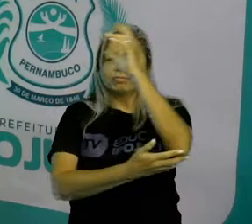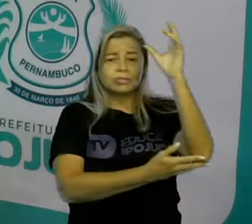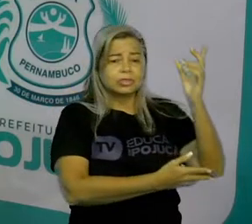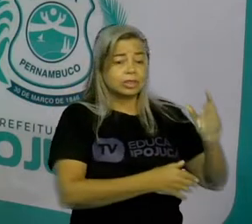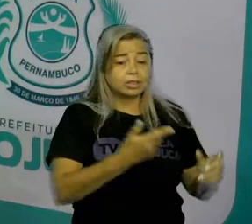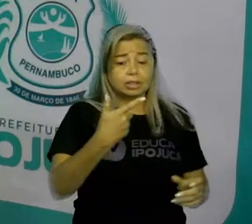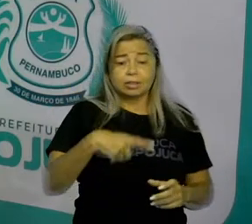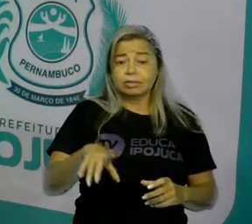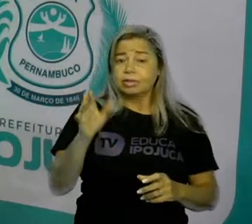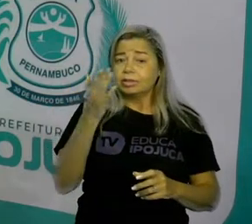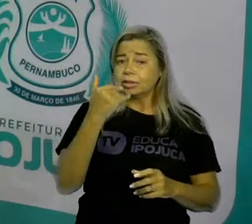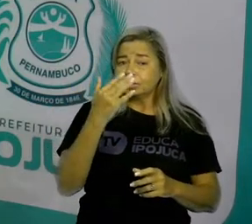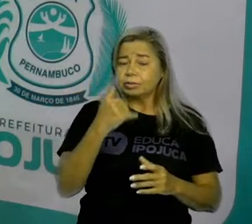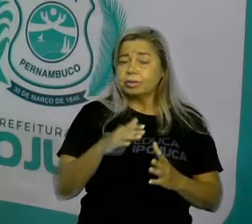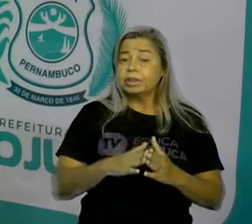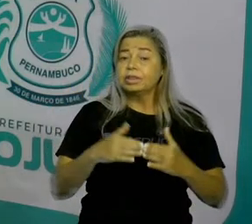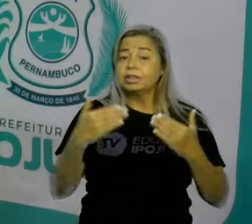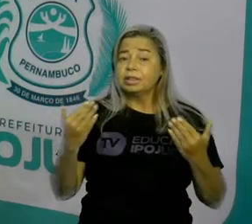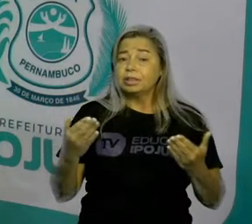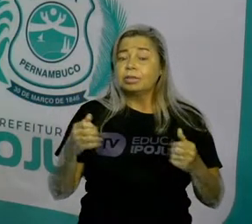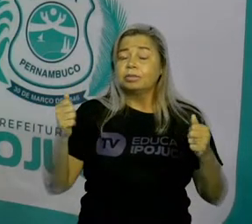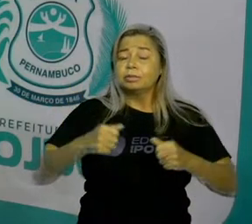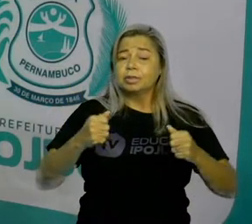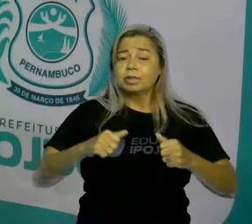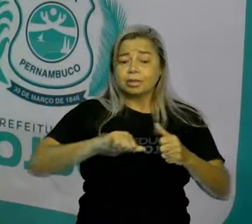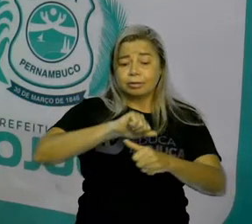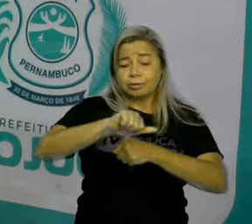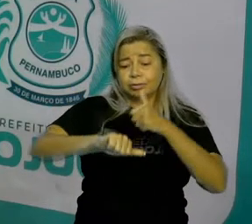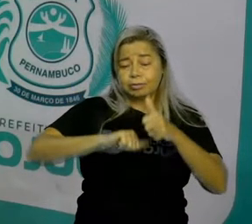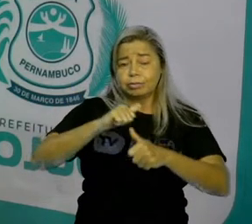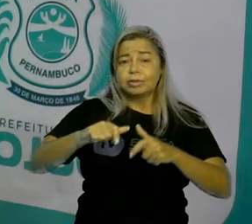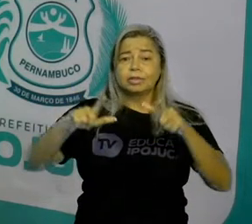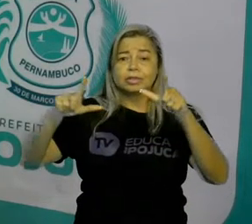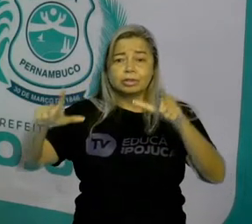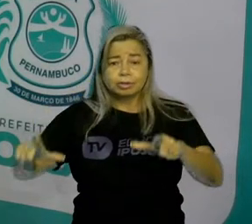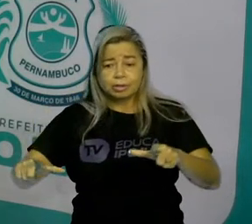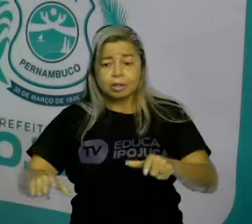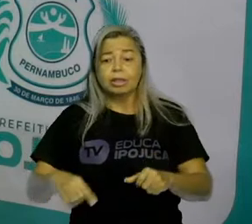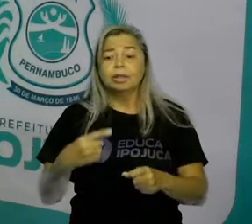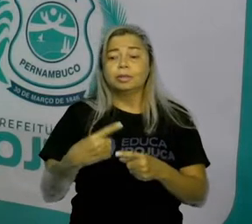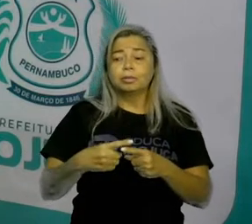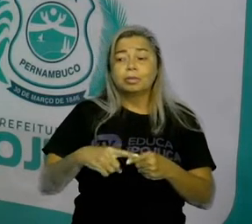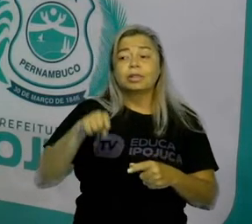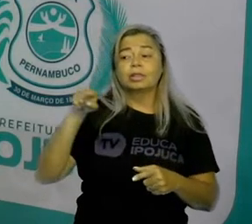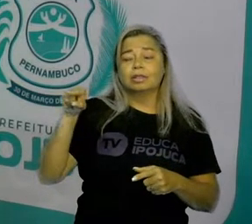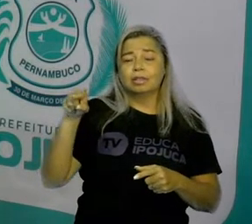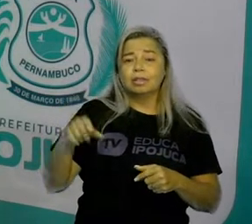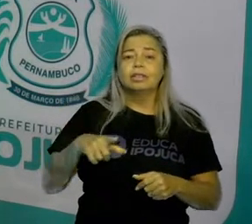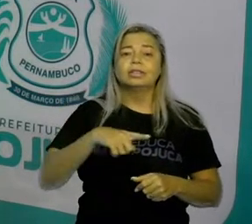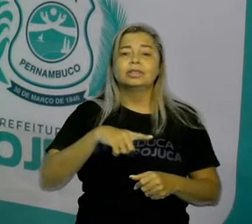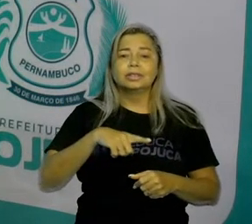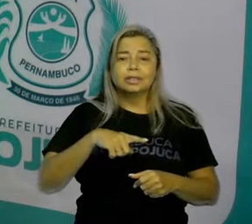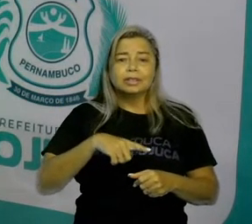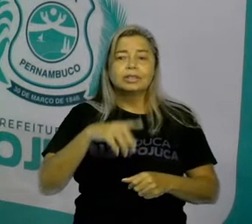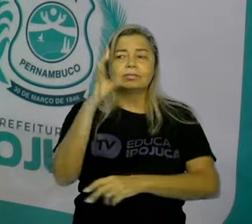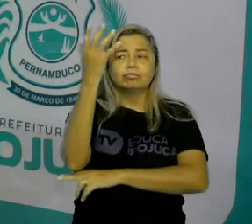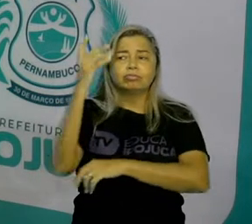eles saíam dali para ir para outros lugares onde tinham alimento. Aí eles começaram a